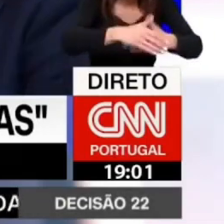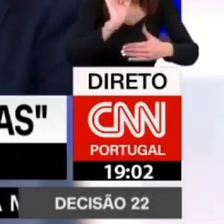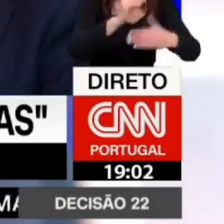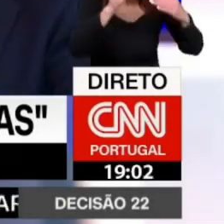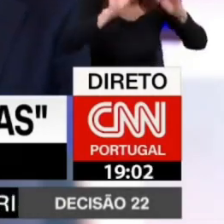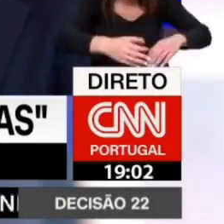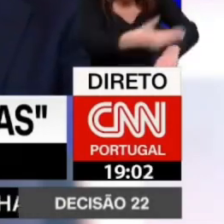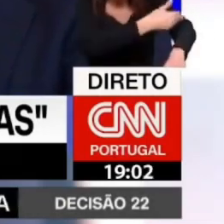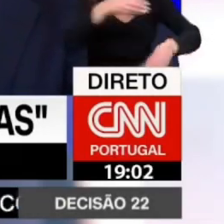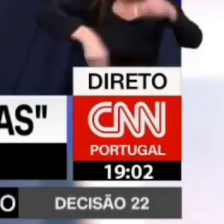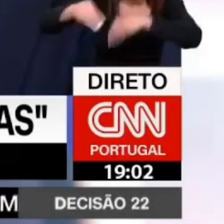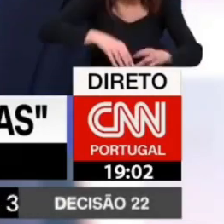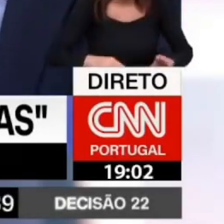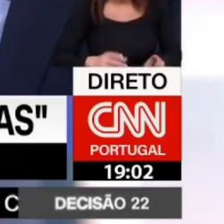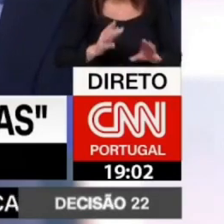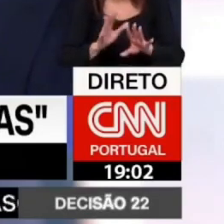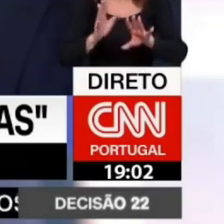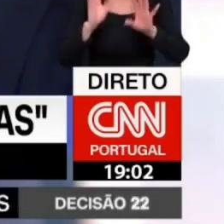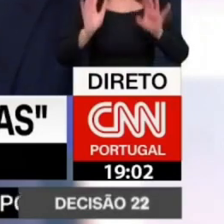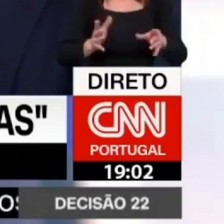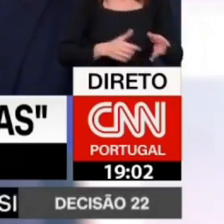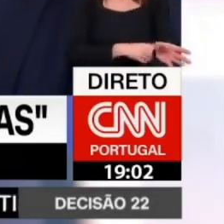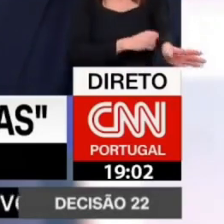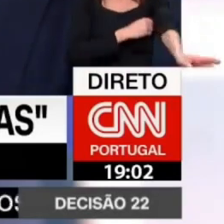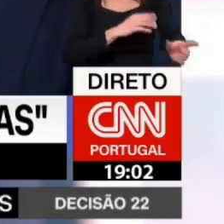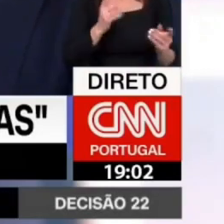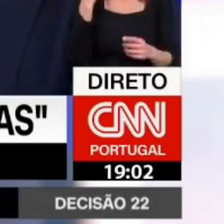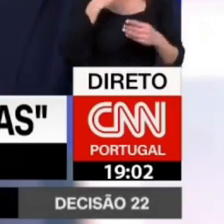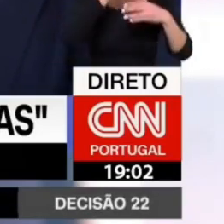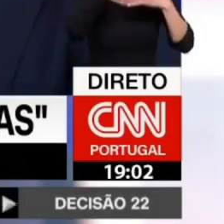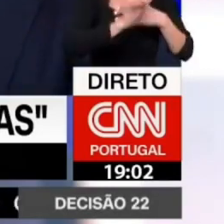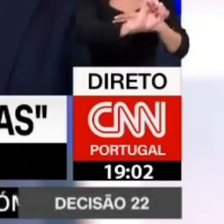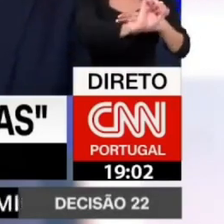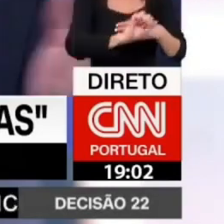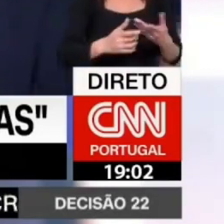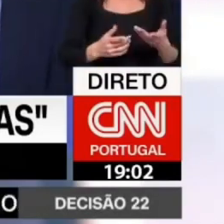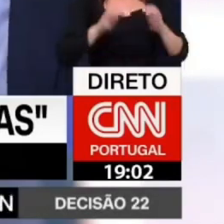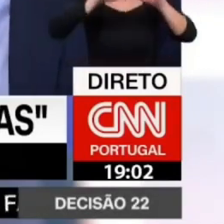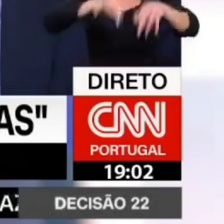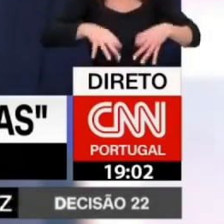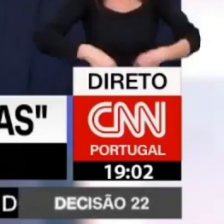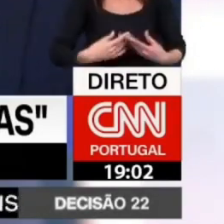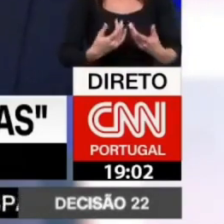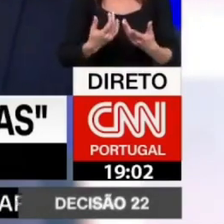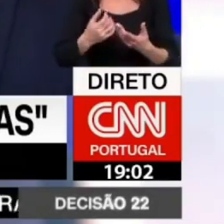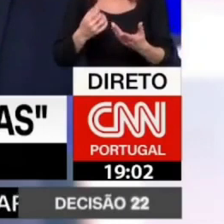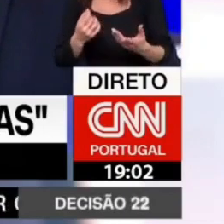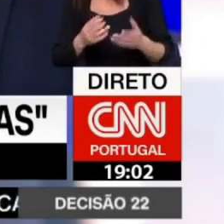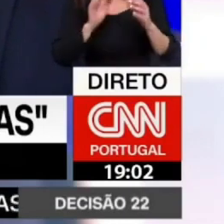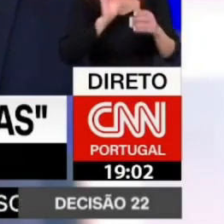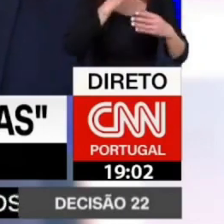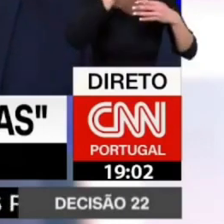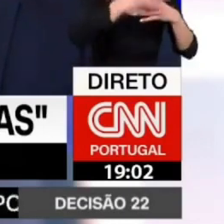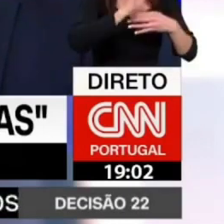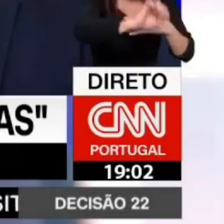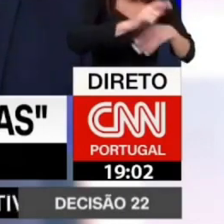dia eleitoral, o mandato do Francisco Rodrigues dos Santos... Preciso uma rápida conclusão do Francisco Rodrigues O mandato do Francisco Rodrigues dos Santos termina... Espero que isto seja verdade. Francisco Rodrigues termina. desminta. O mandato do